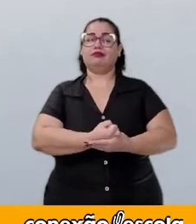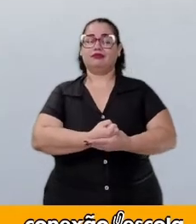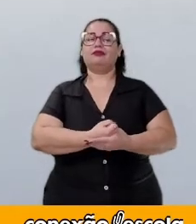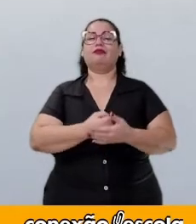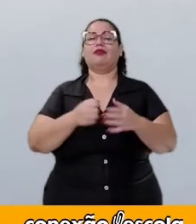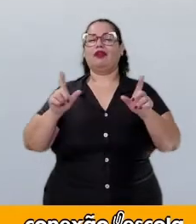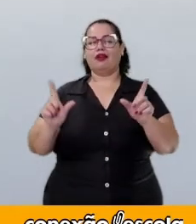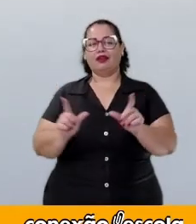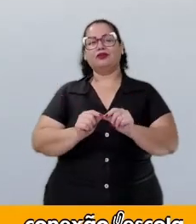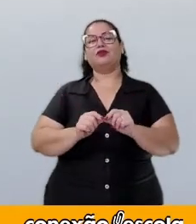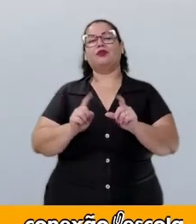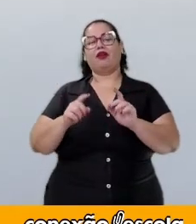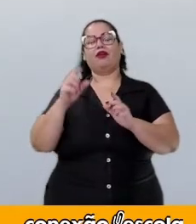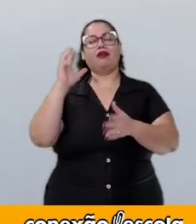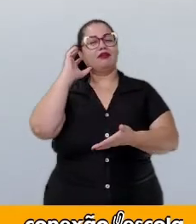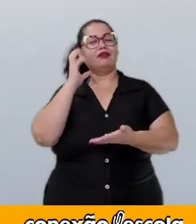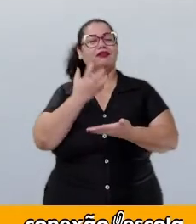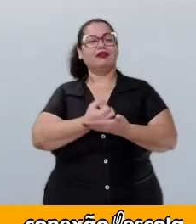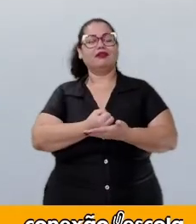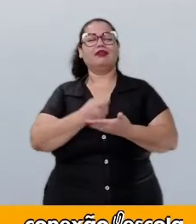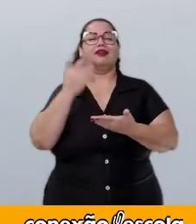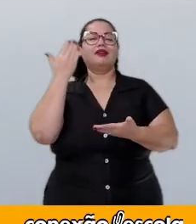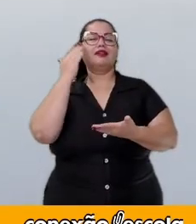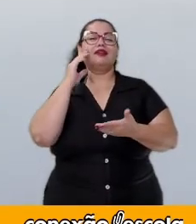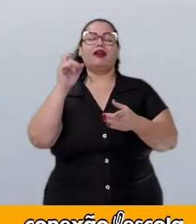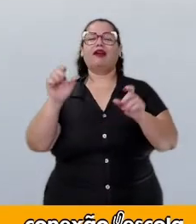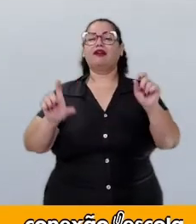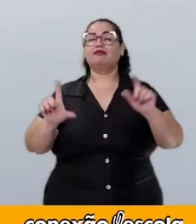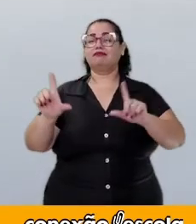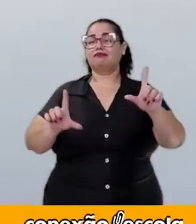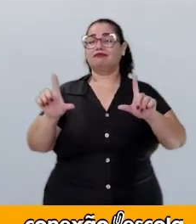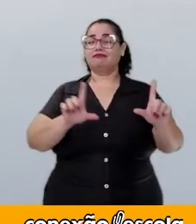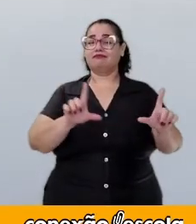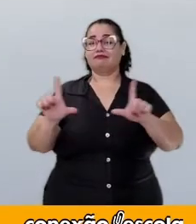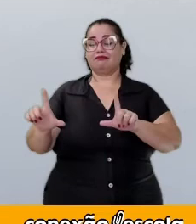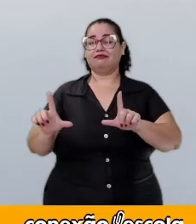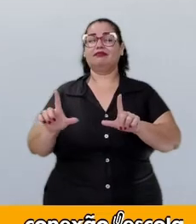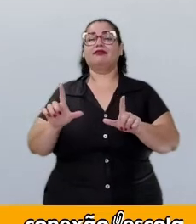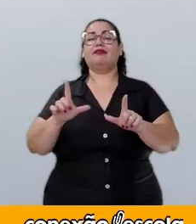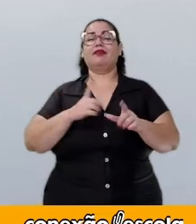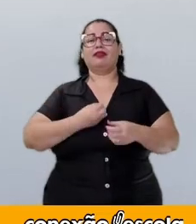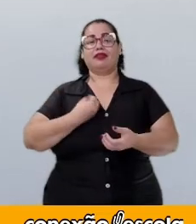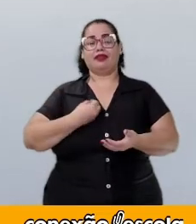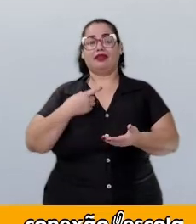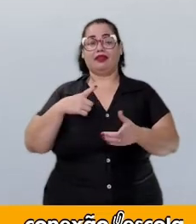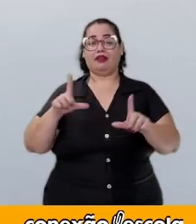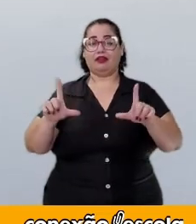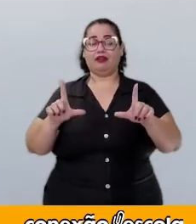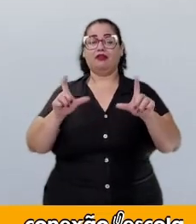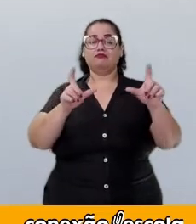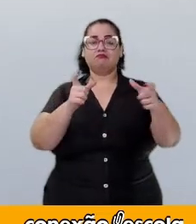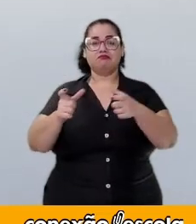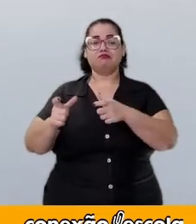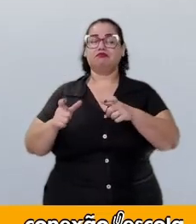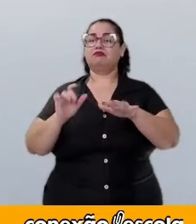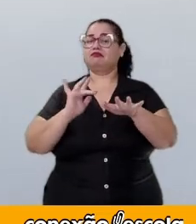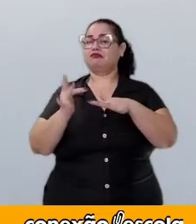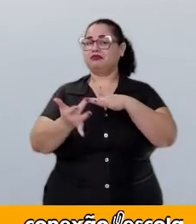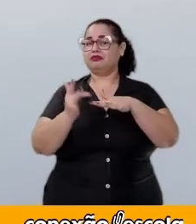genérico, os podcasts podem ser entendidos como programas que estão situados em determinadas